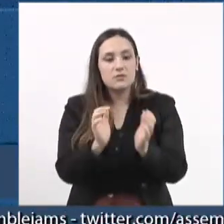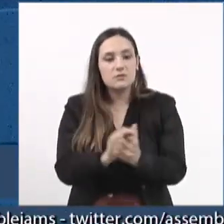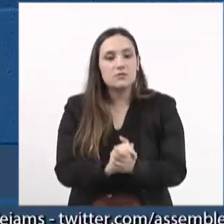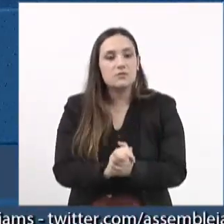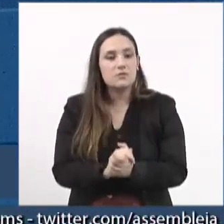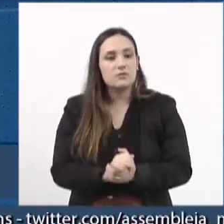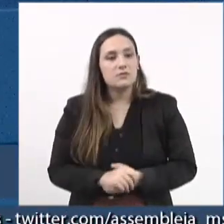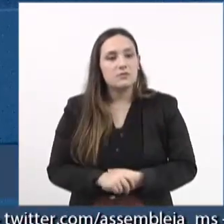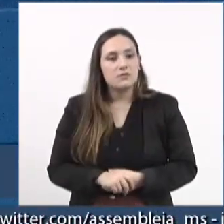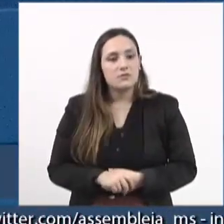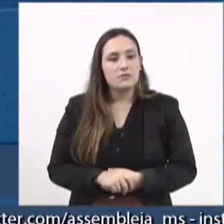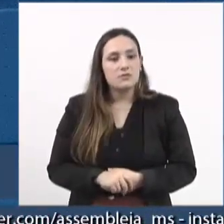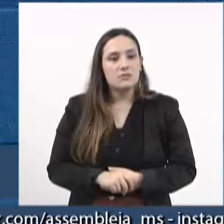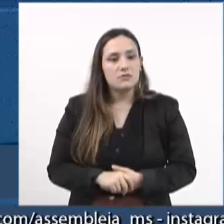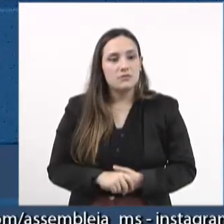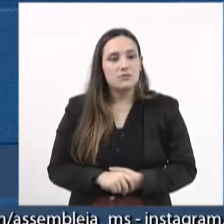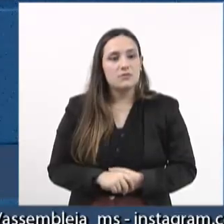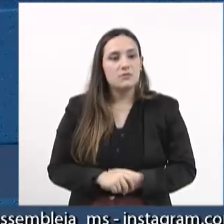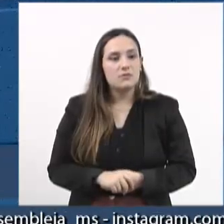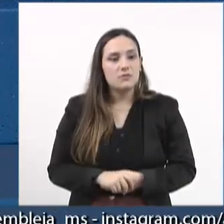Nós teremos aí, senhor presidente,